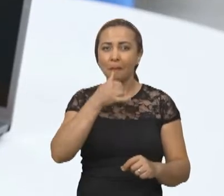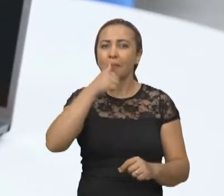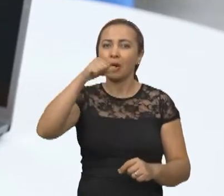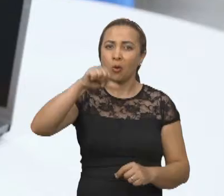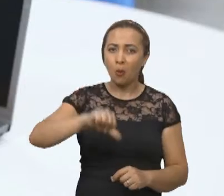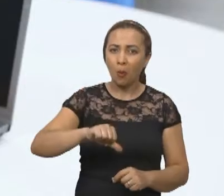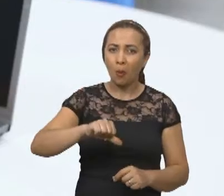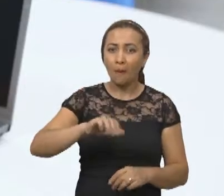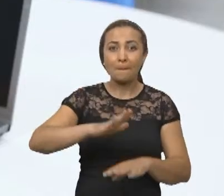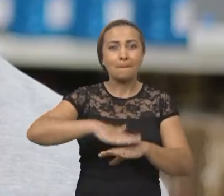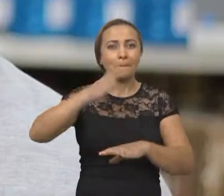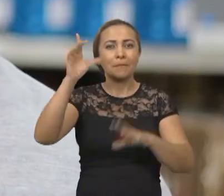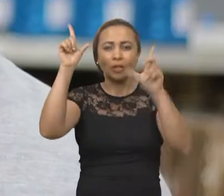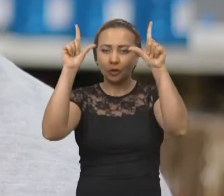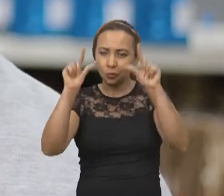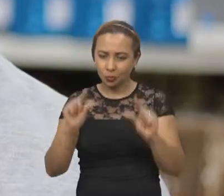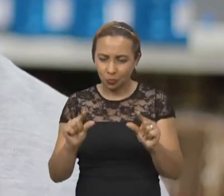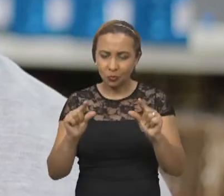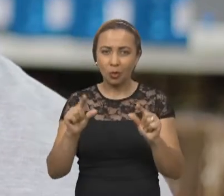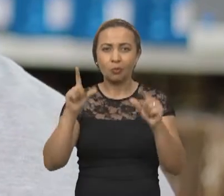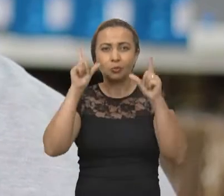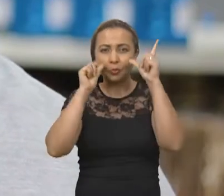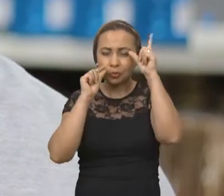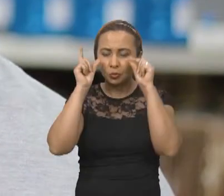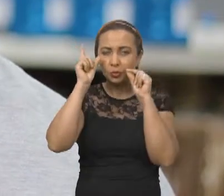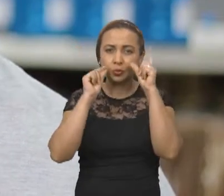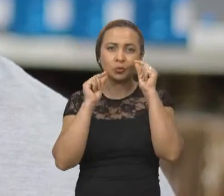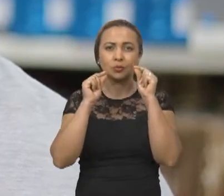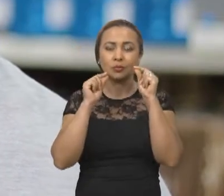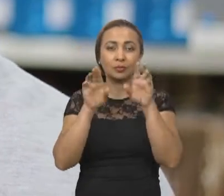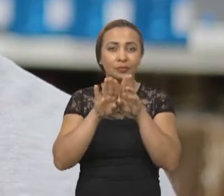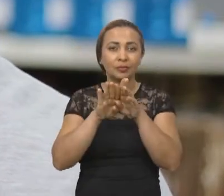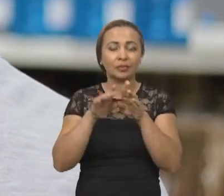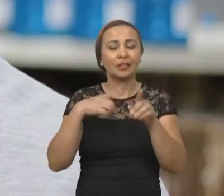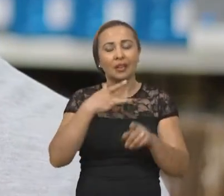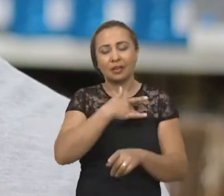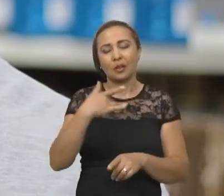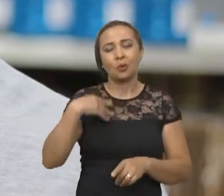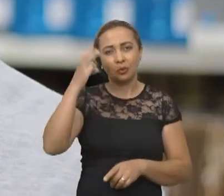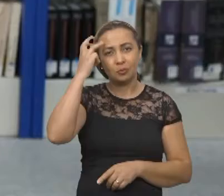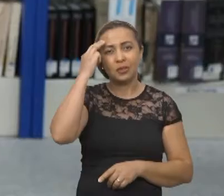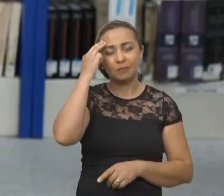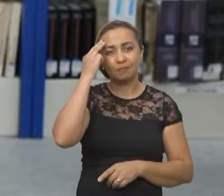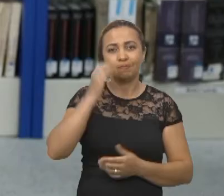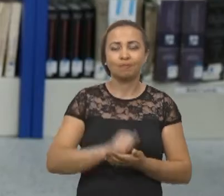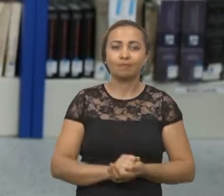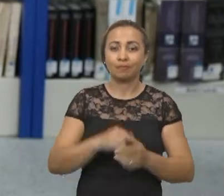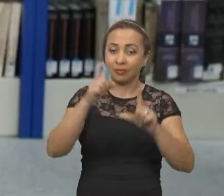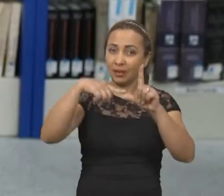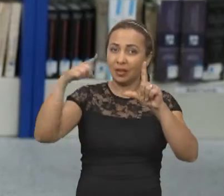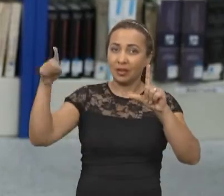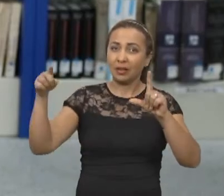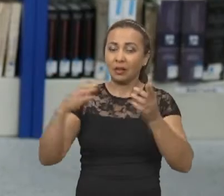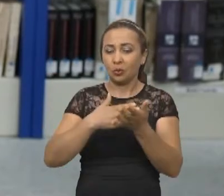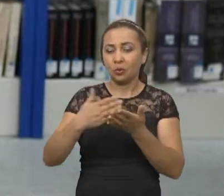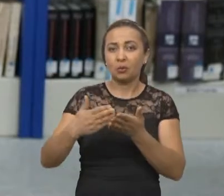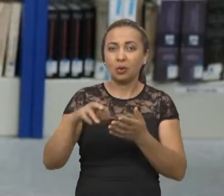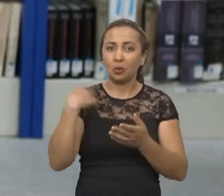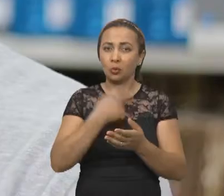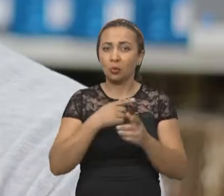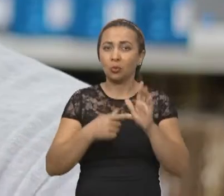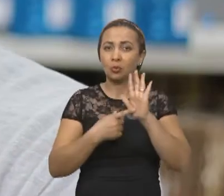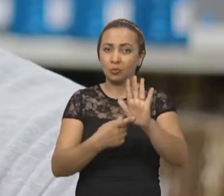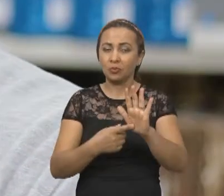redução da qualidade de sono e, consequentemente, maiores indicadores de saúde mental. Esses dados, inicialmente, eles nos